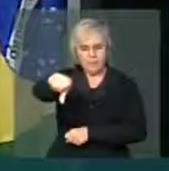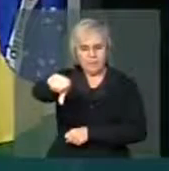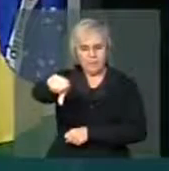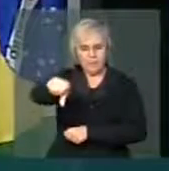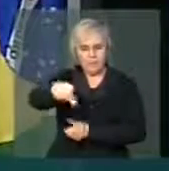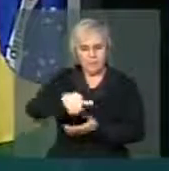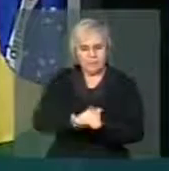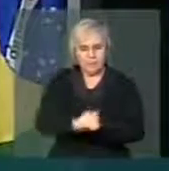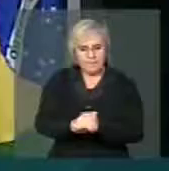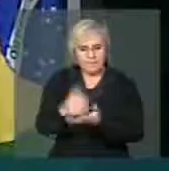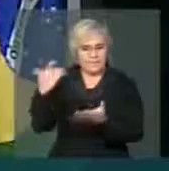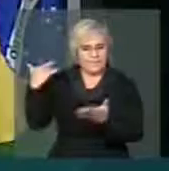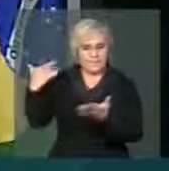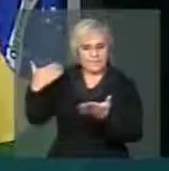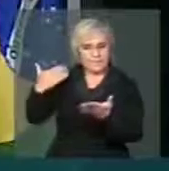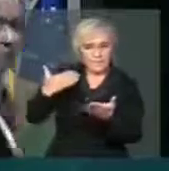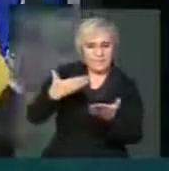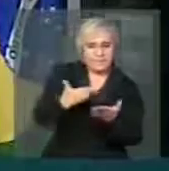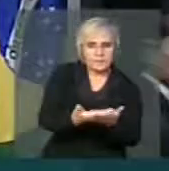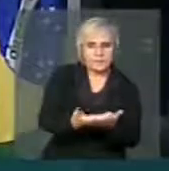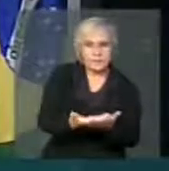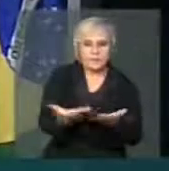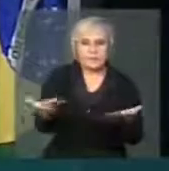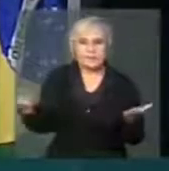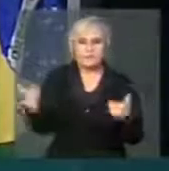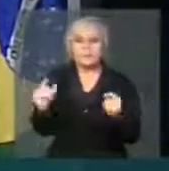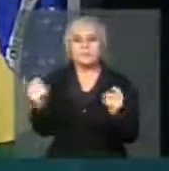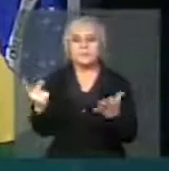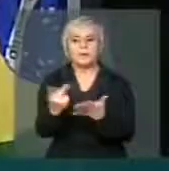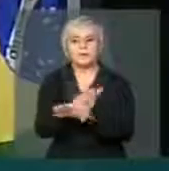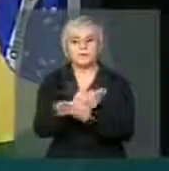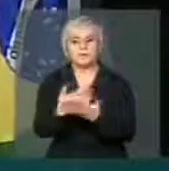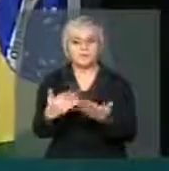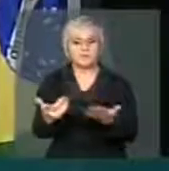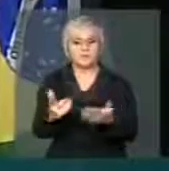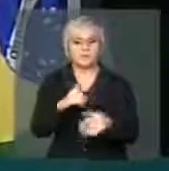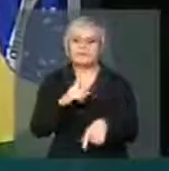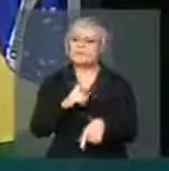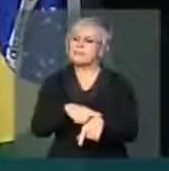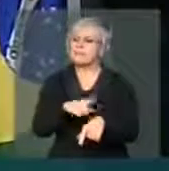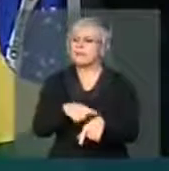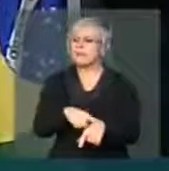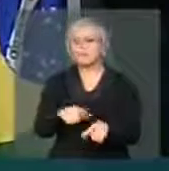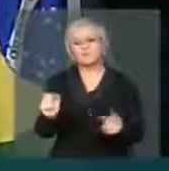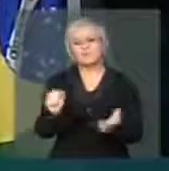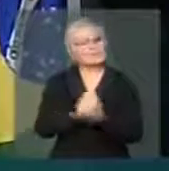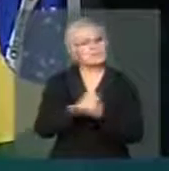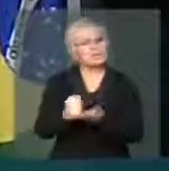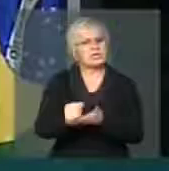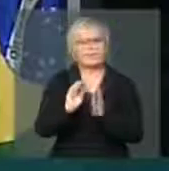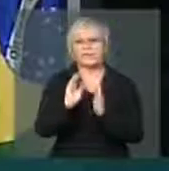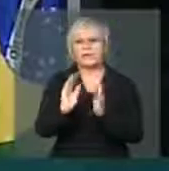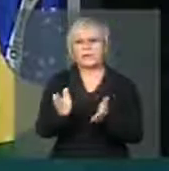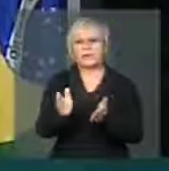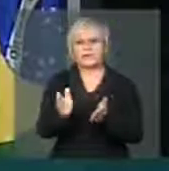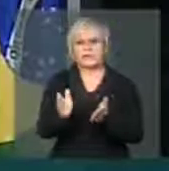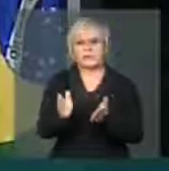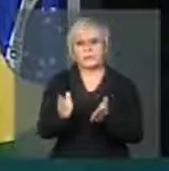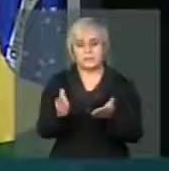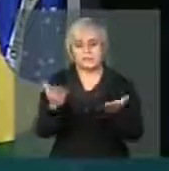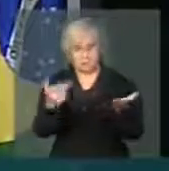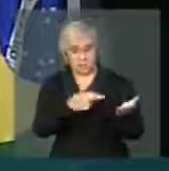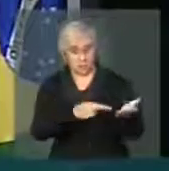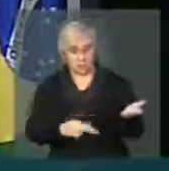De lá para cá Houve tempo suficiente Para que o então